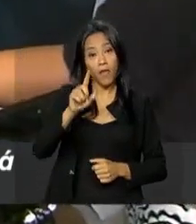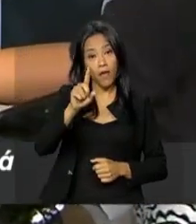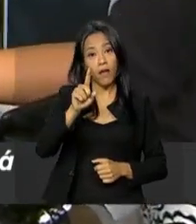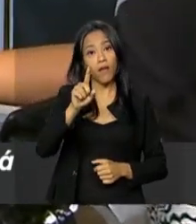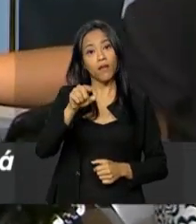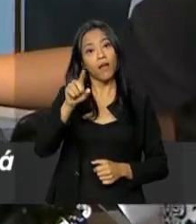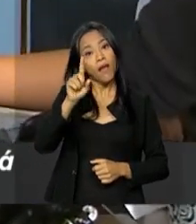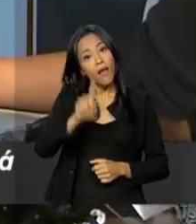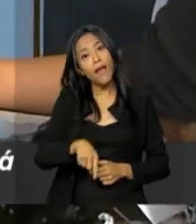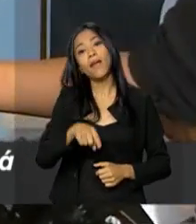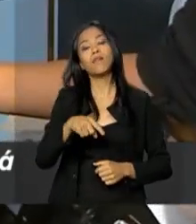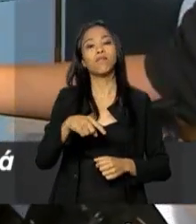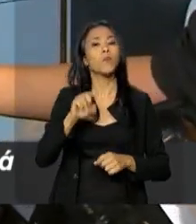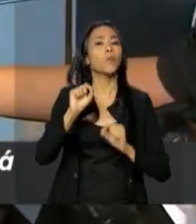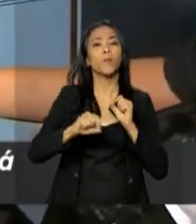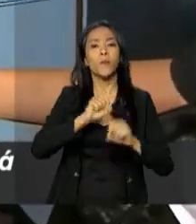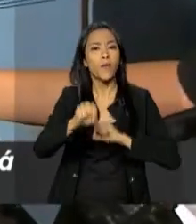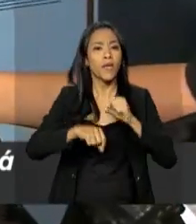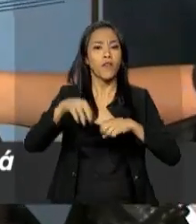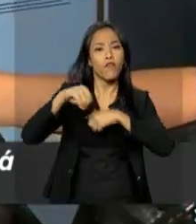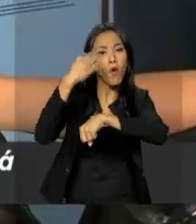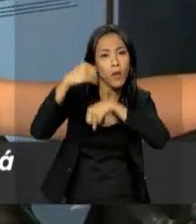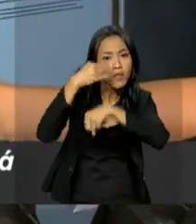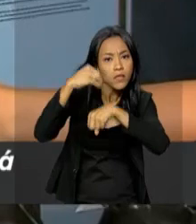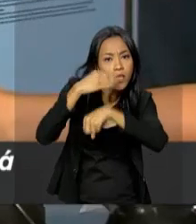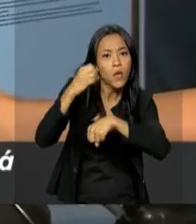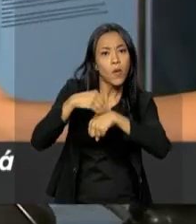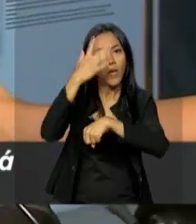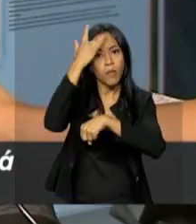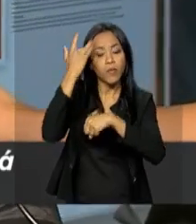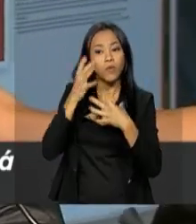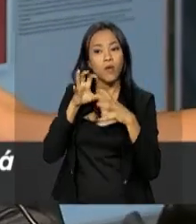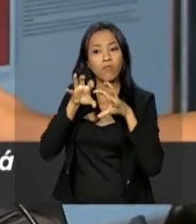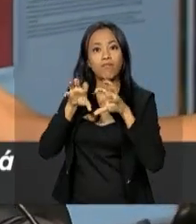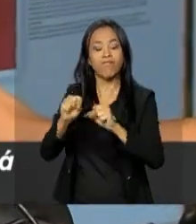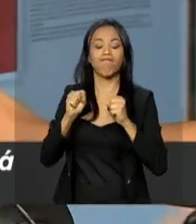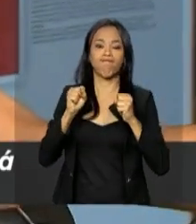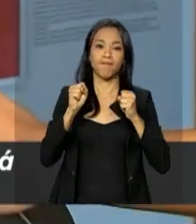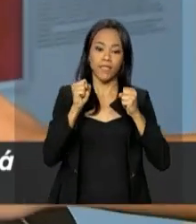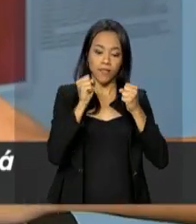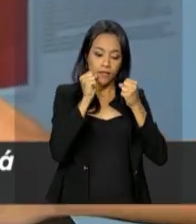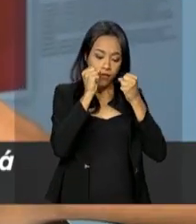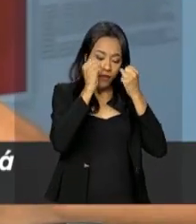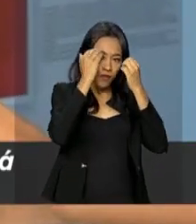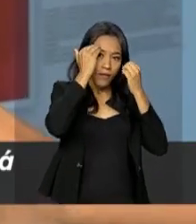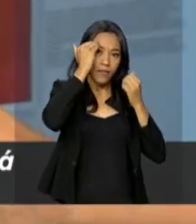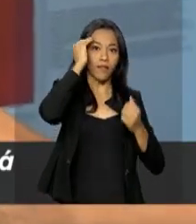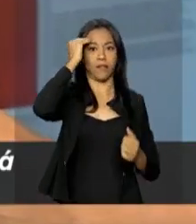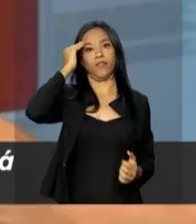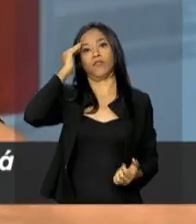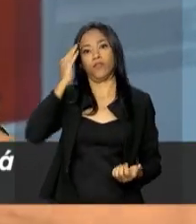da informação que as pessoas se apropriam do tema e conseguem